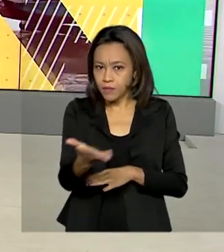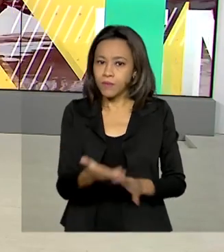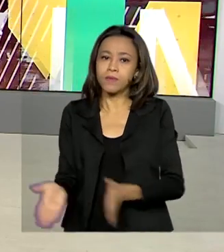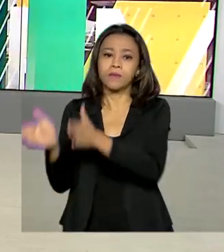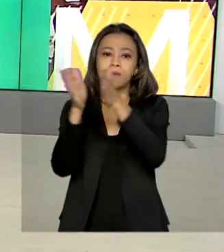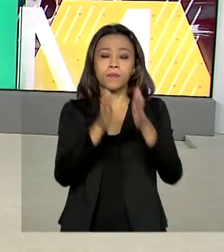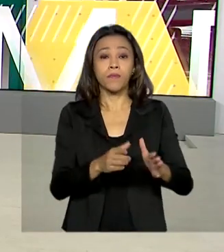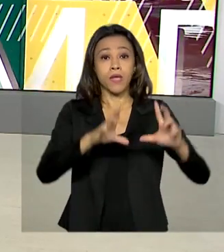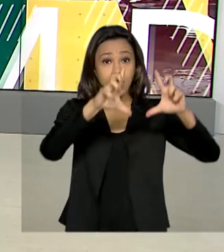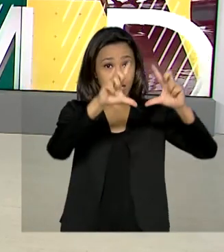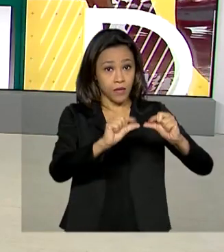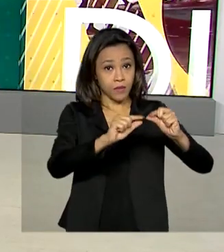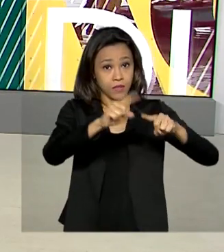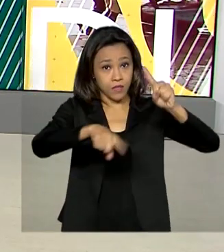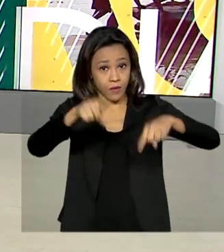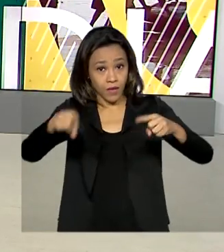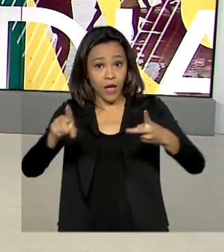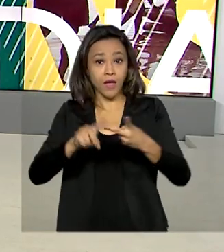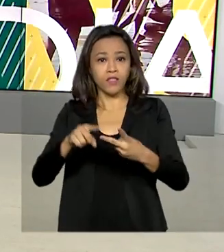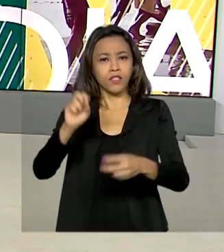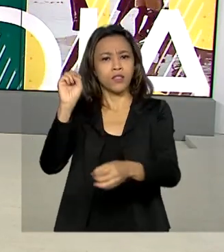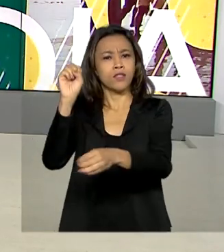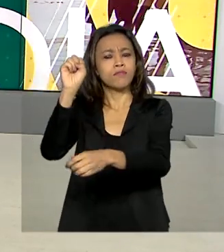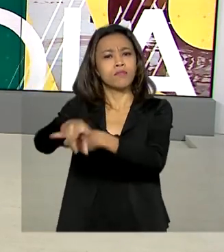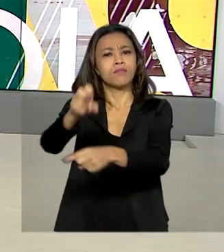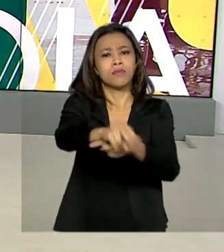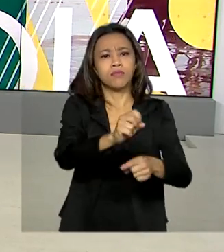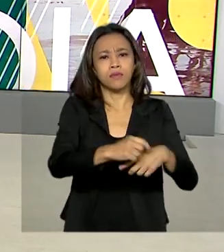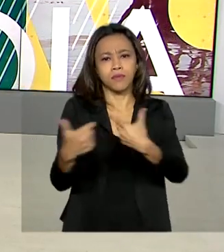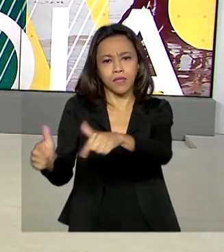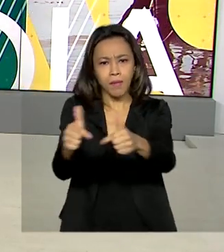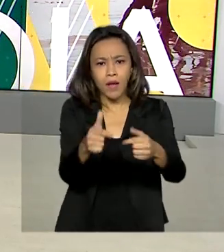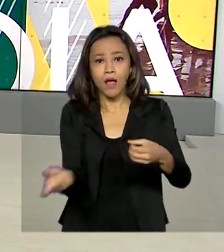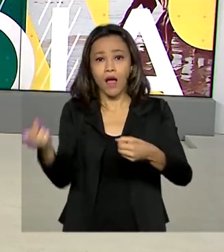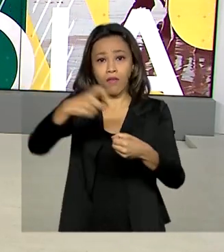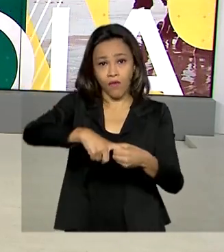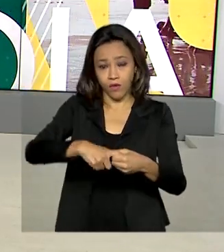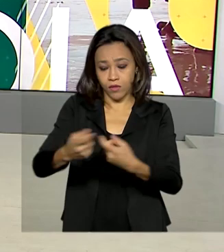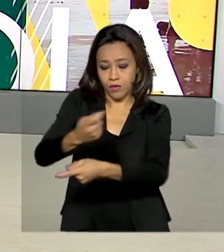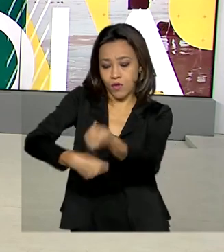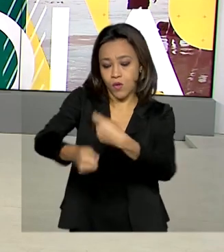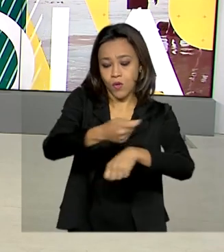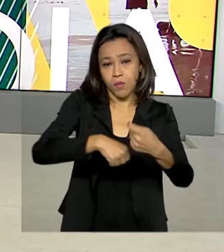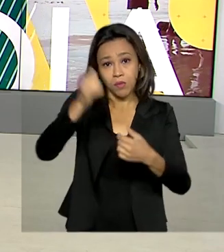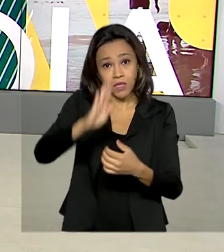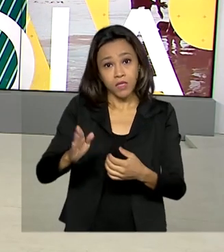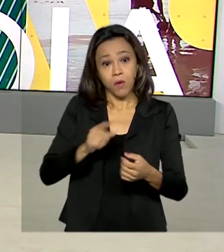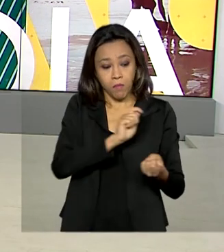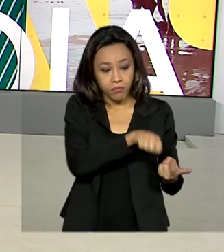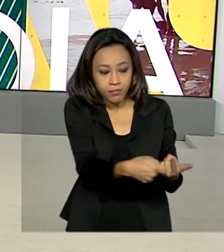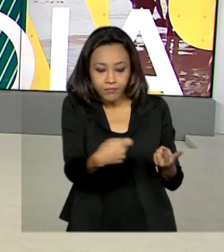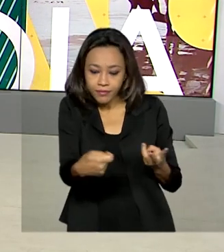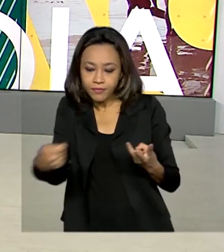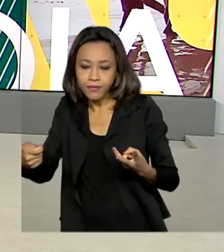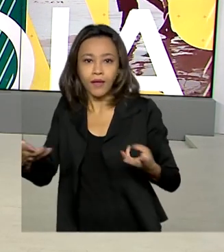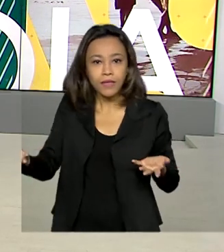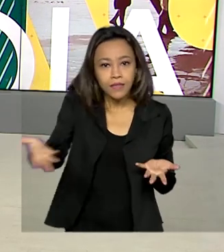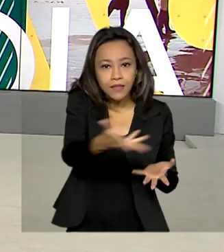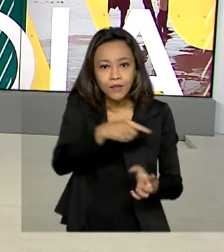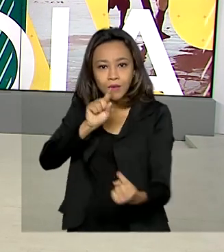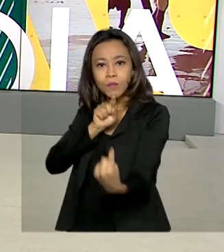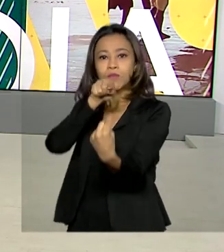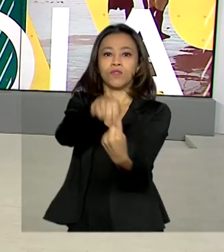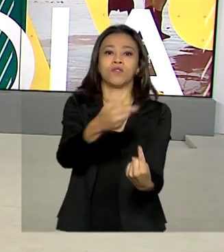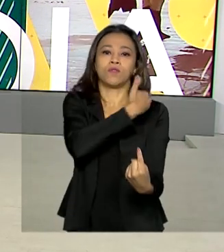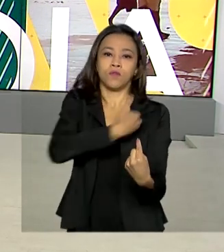Reduzir desigualdades, gerar empregos, retomar o crescimento da economia e melhorar a qualidade de vida da população. Metas